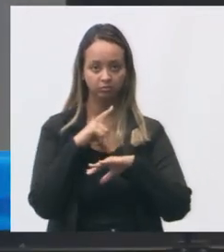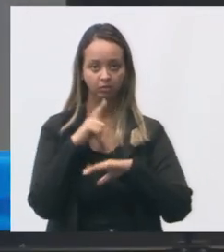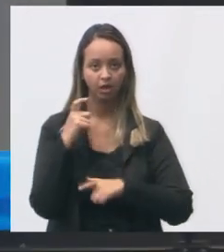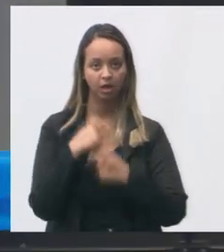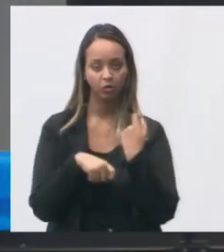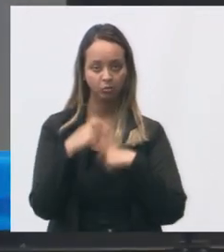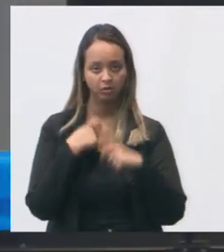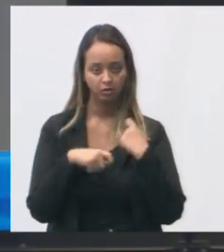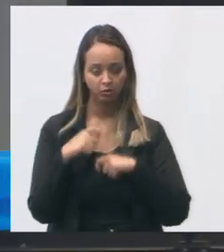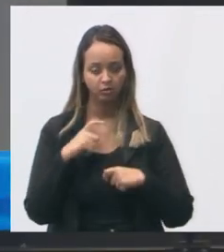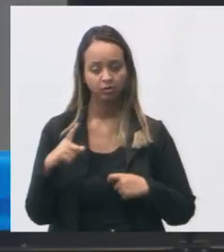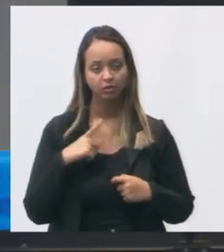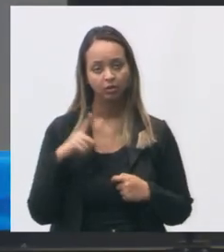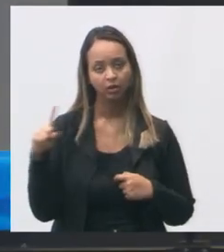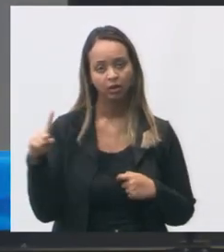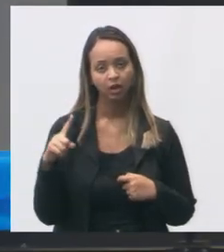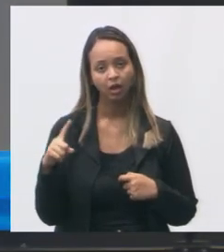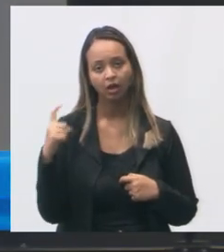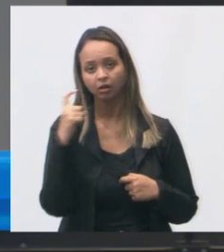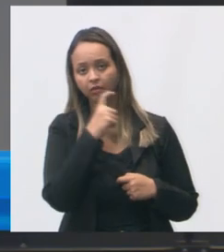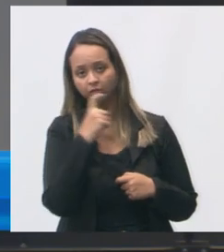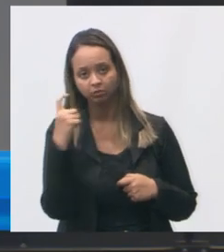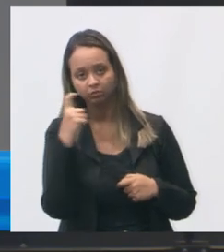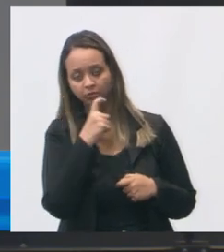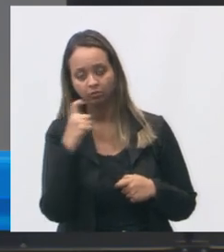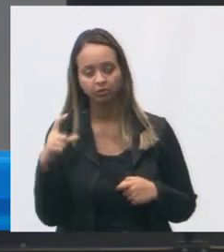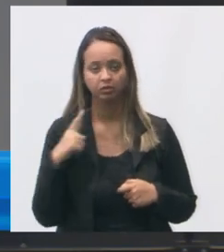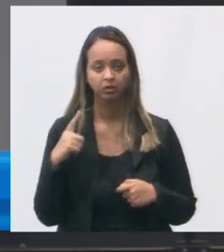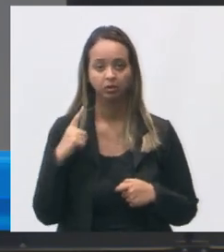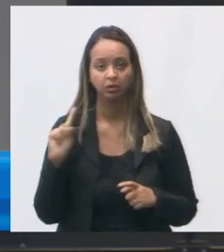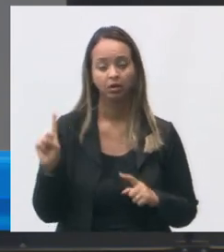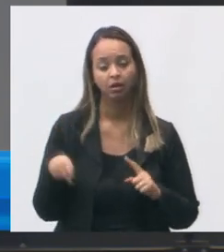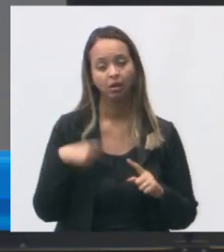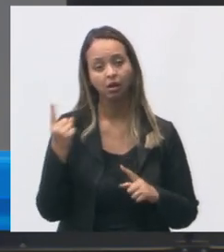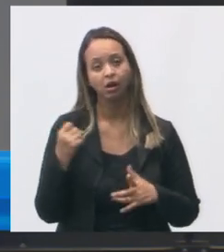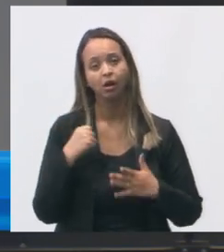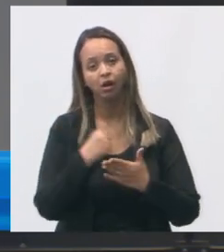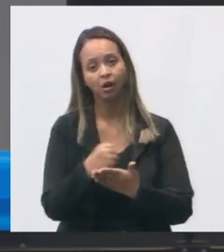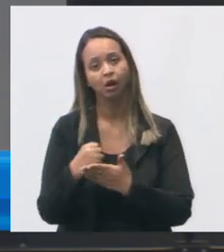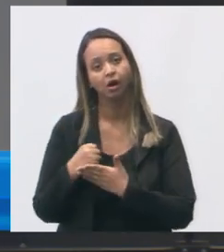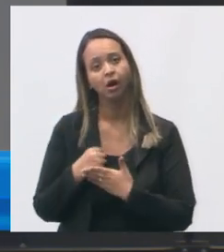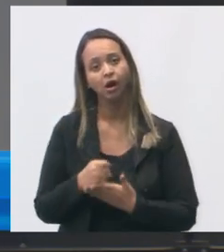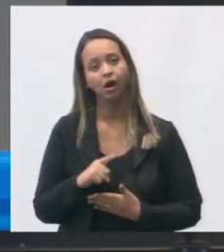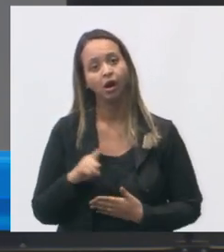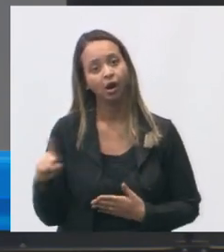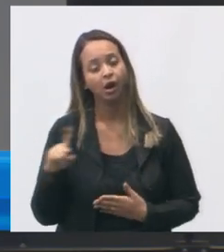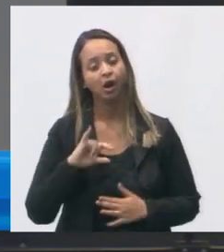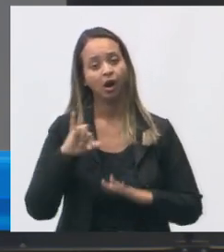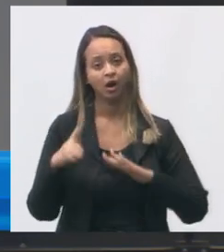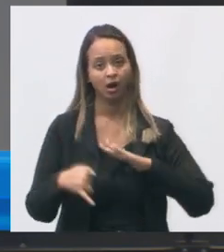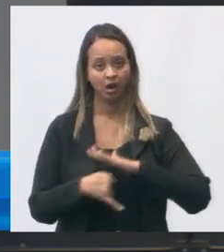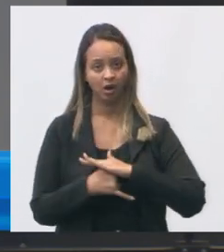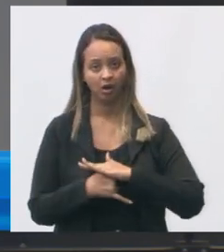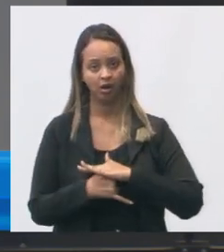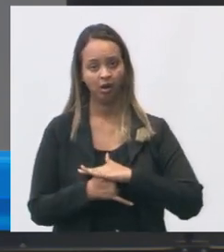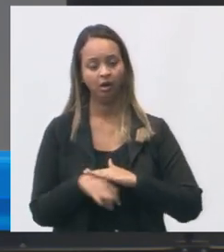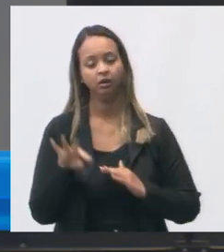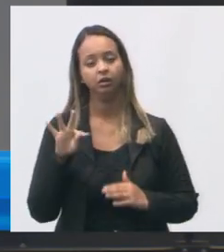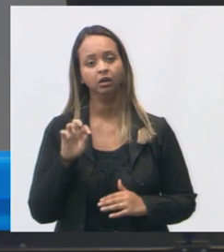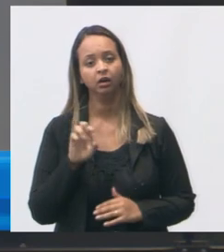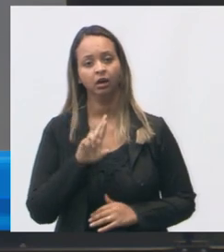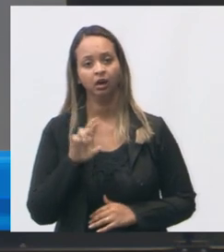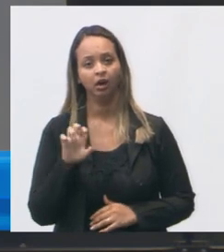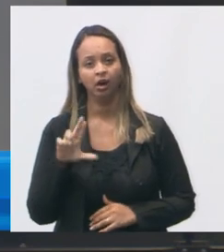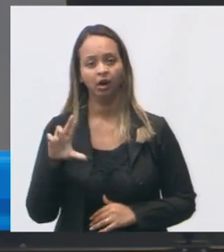administrativas e a odontologia e o restante do atendimento é feito no pavimento térreo são sete